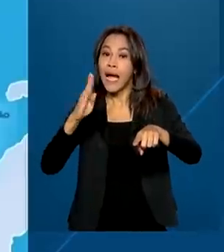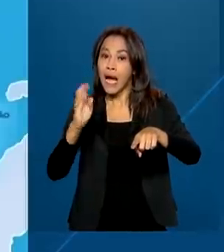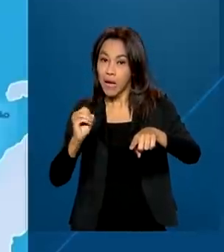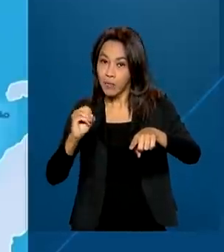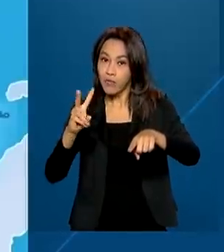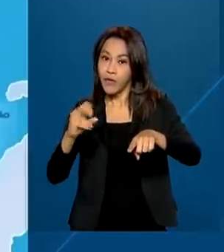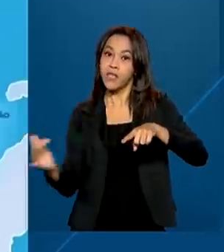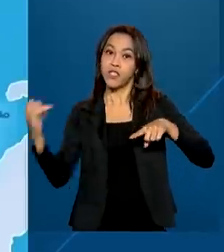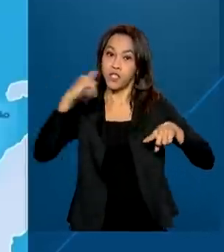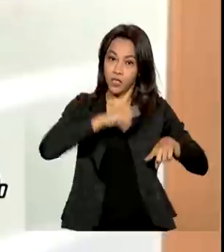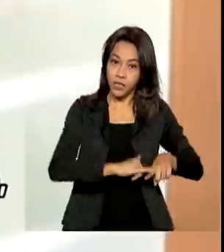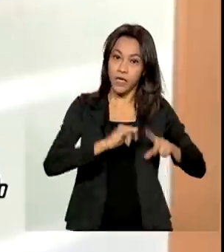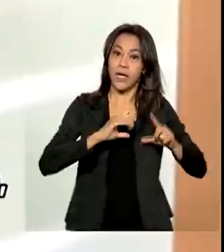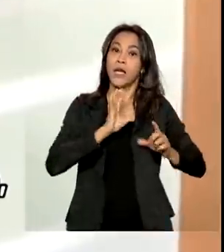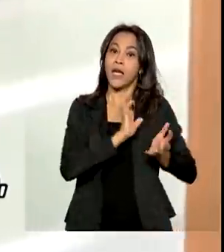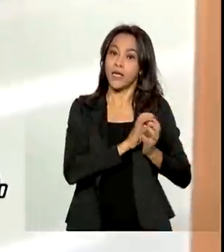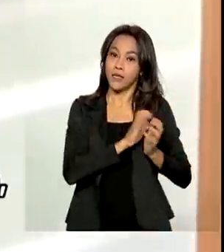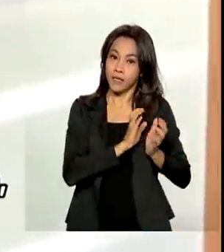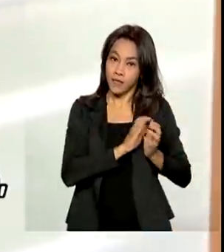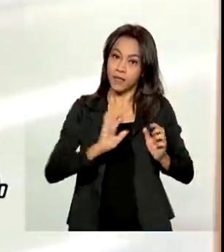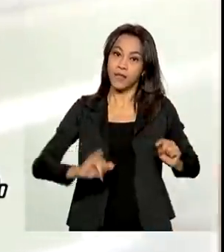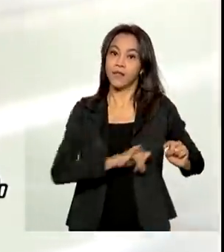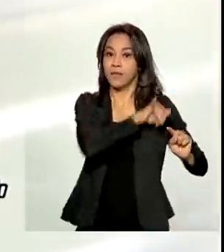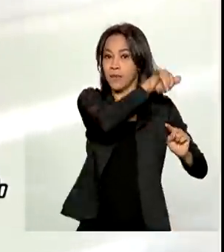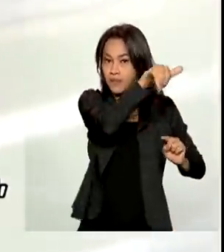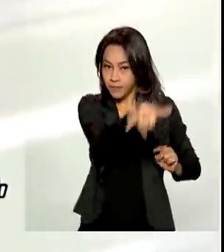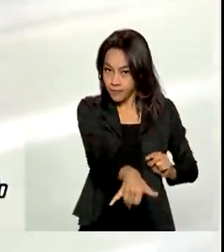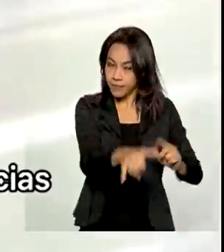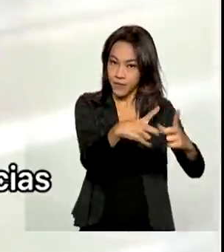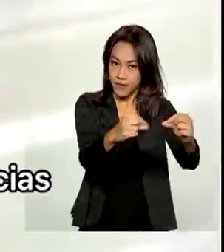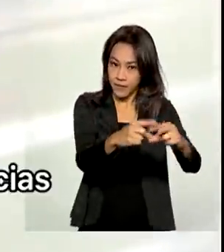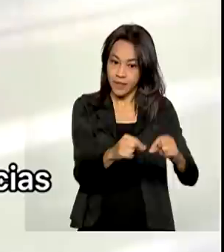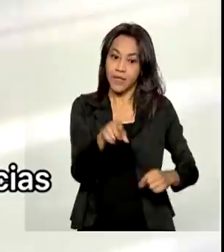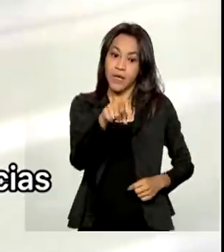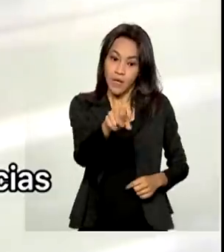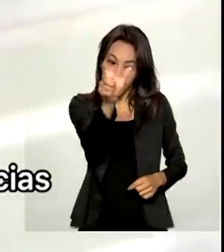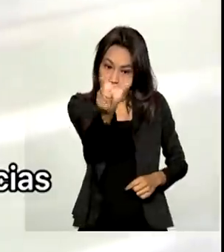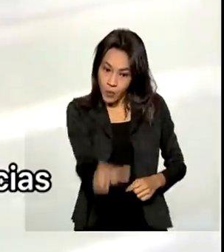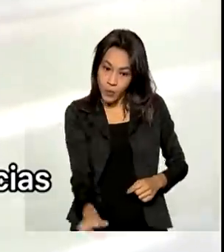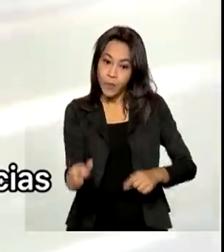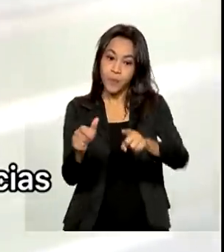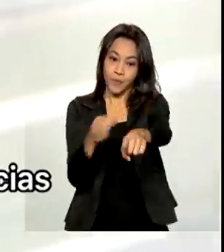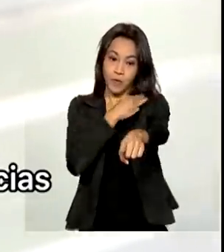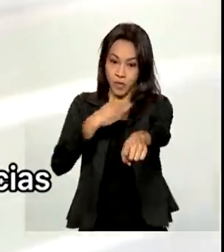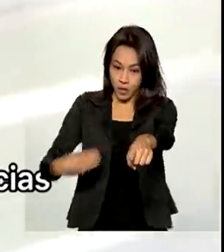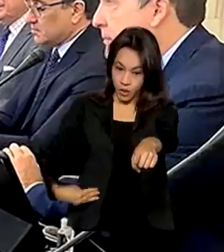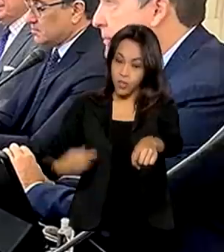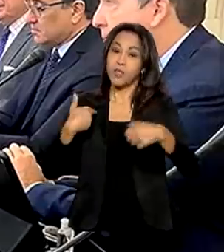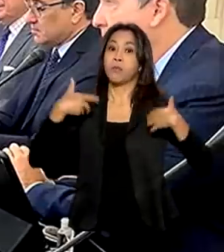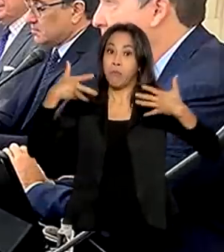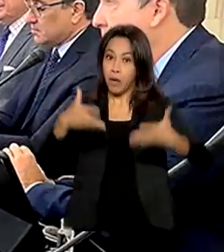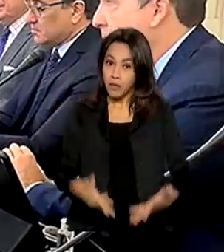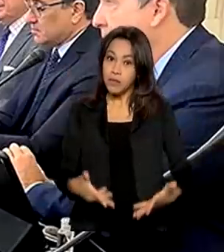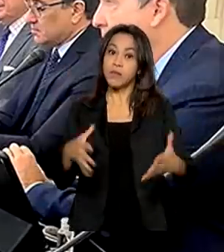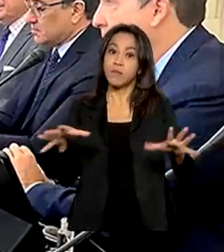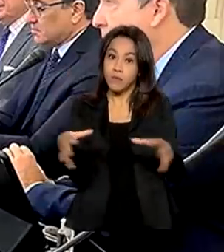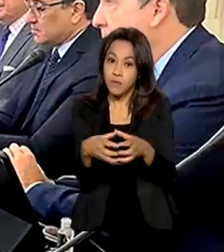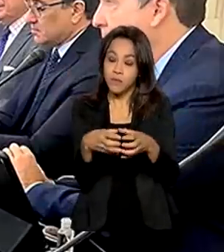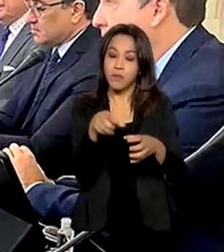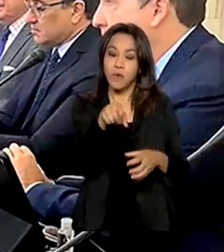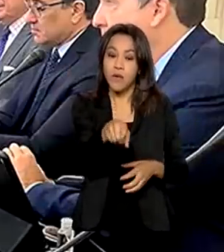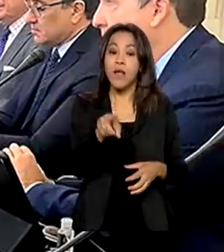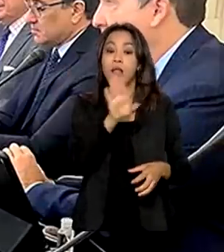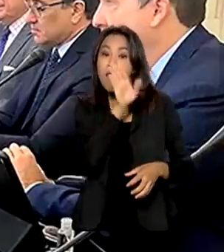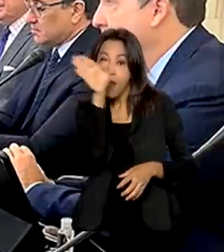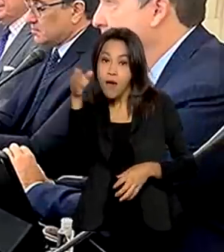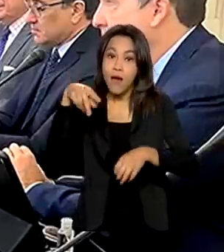Recife, Pernambuco. O ministro das Relações Exteriores, Carlos França, também participa da missão. Na Polônia, ele se